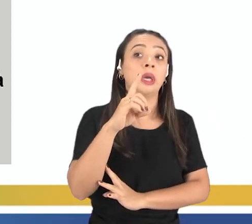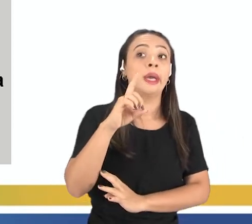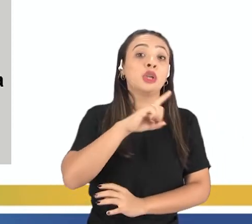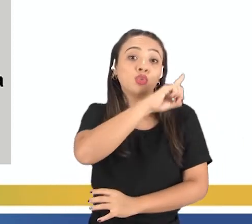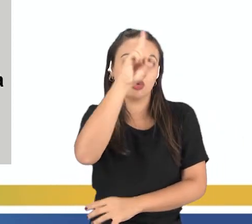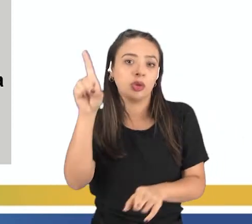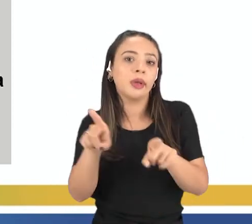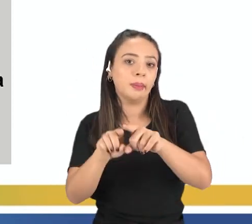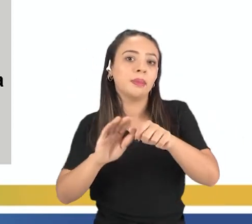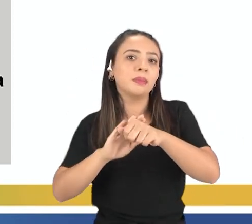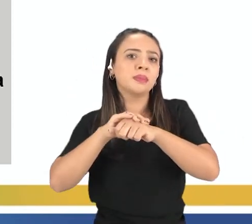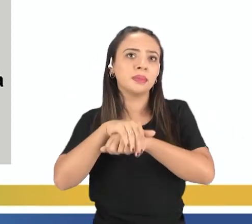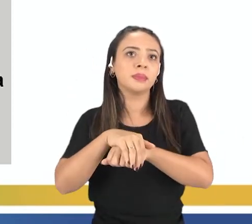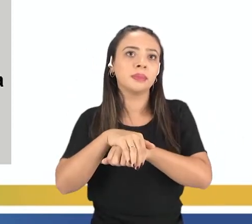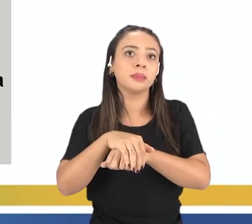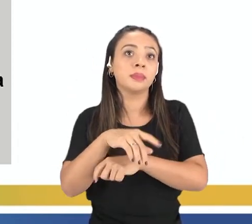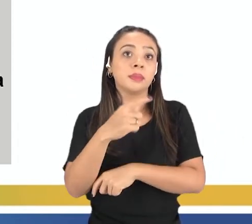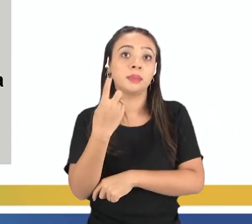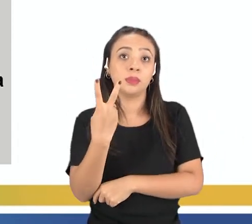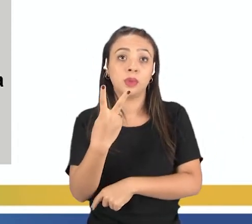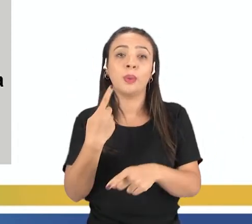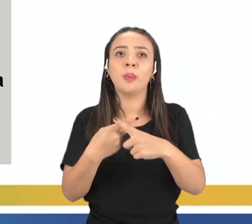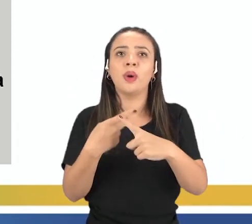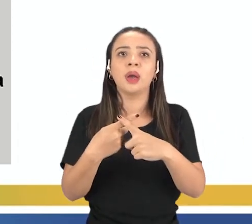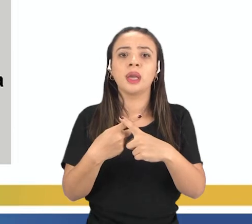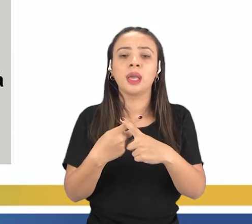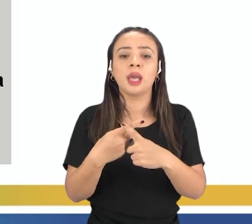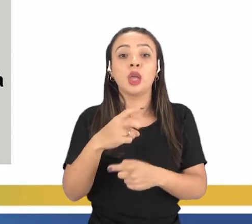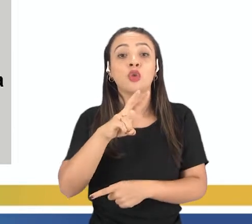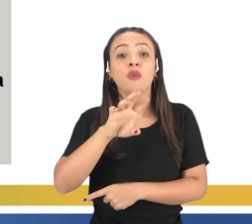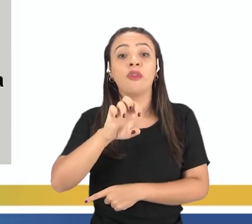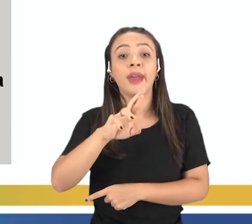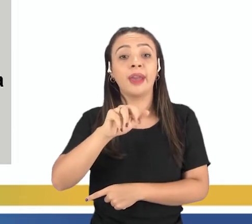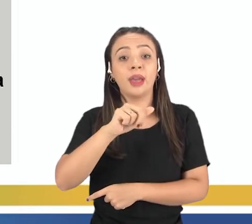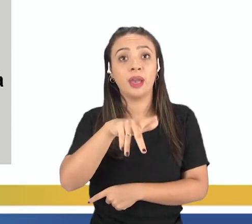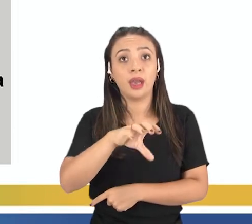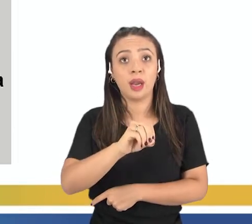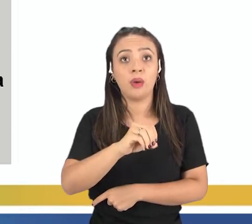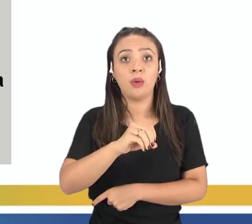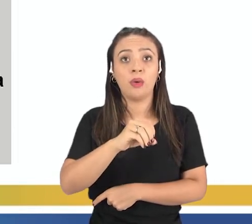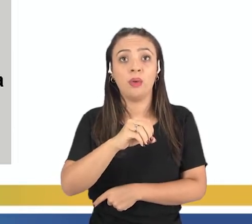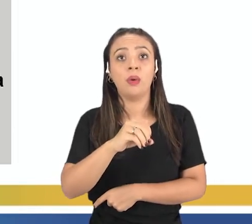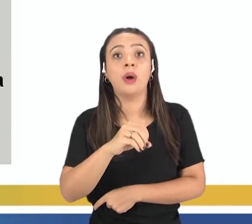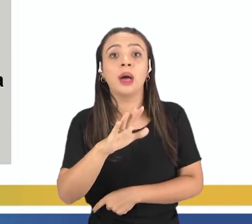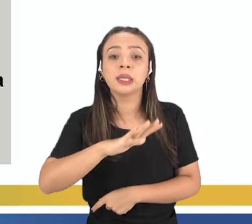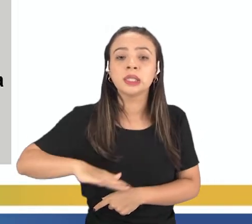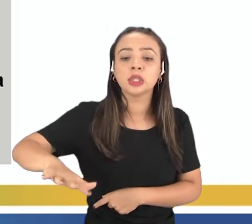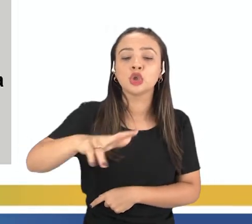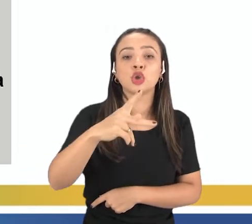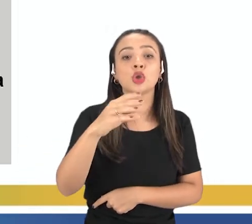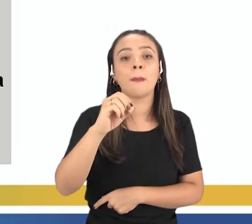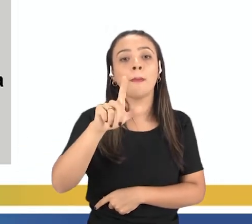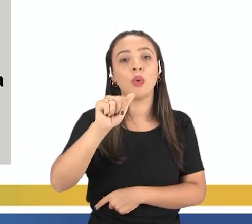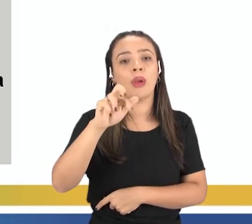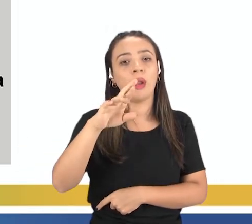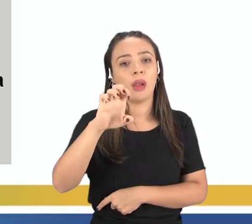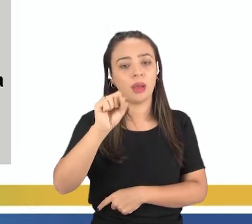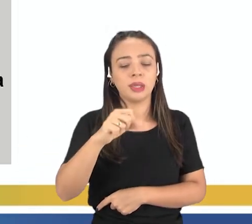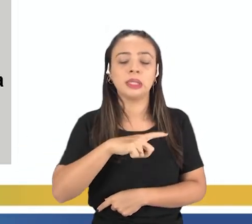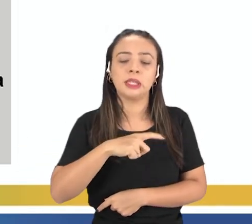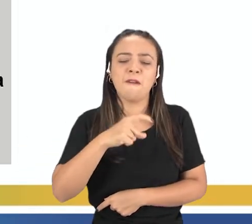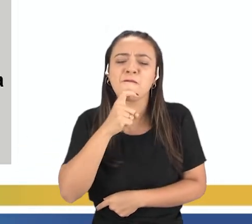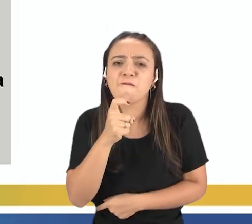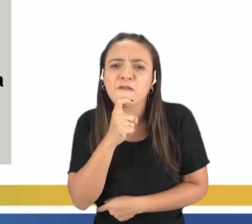fácil. Por que, mesmo nos meses de verão, as regiões polares têm baixas temperaturas? Também falei para vocês.